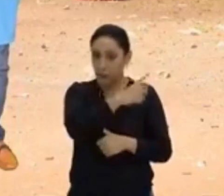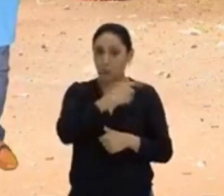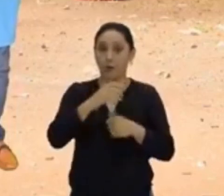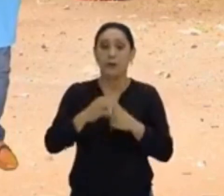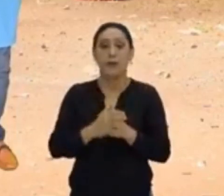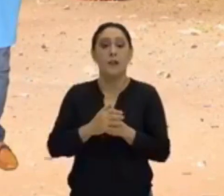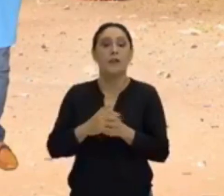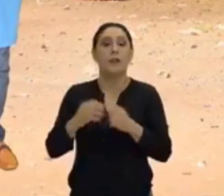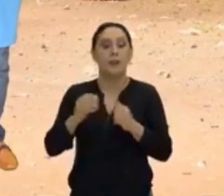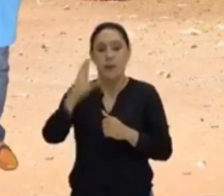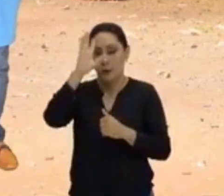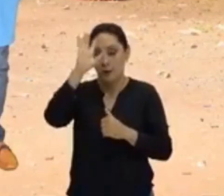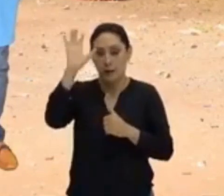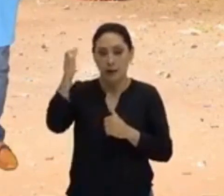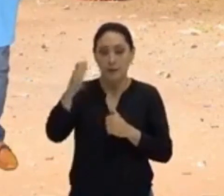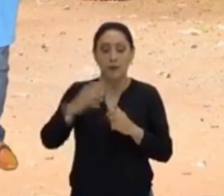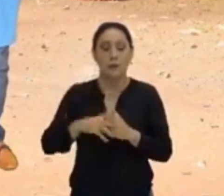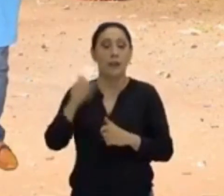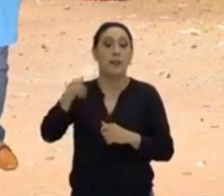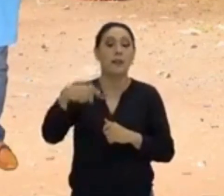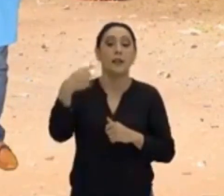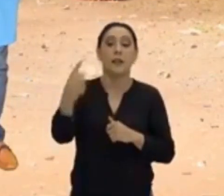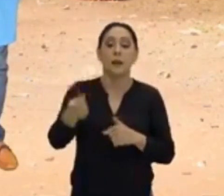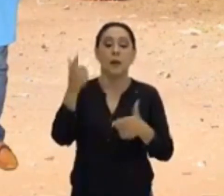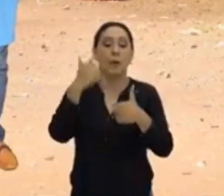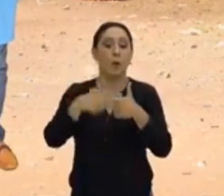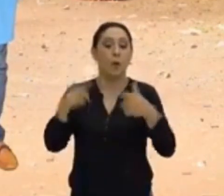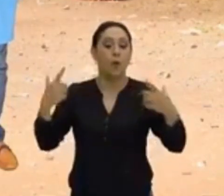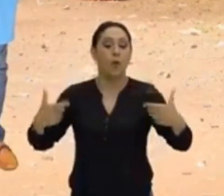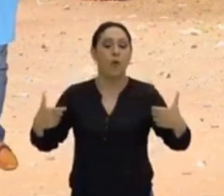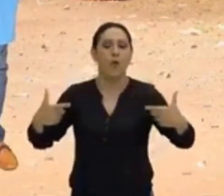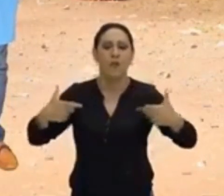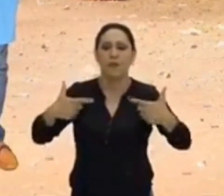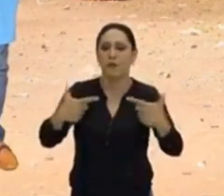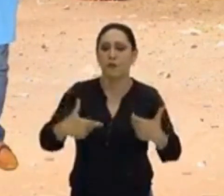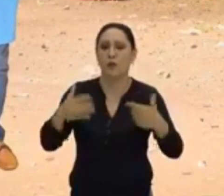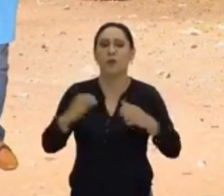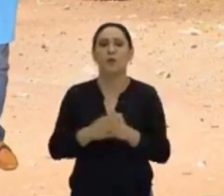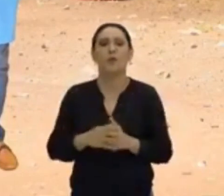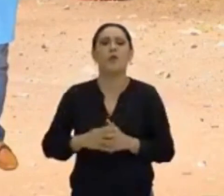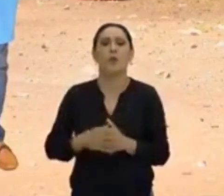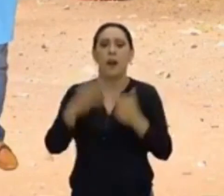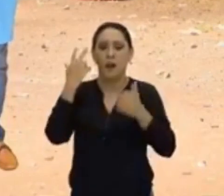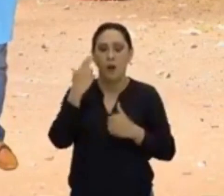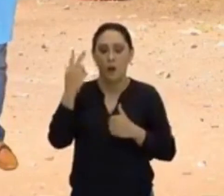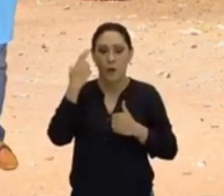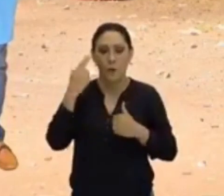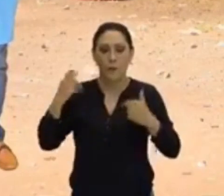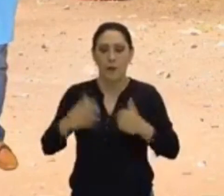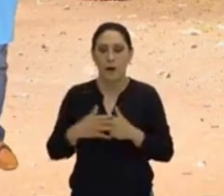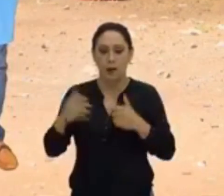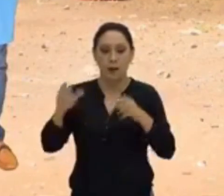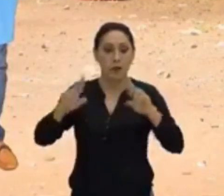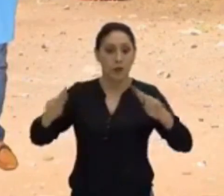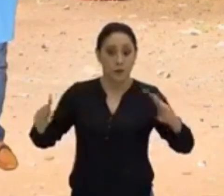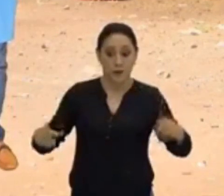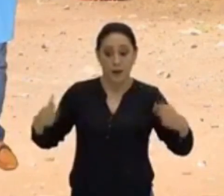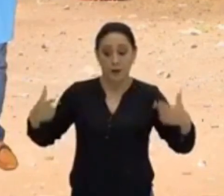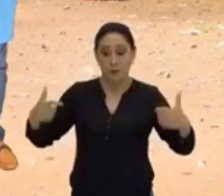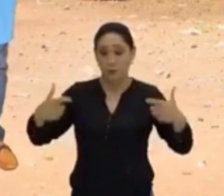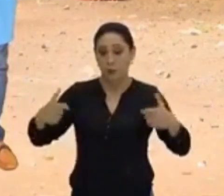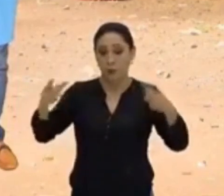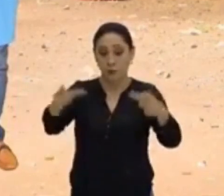pode resultar posteriormente em um confronto. É muito comum que diferentes conflitos existentes no espaço mundial